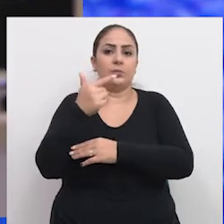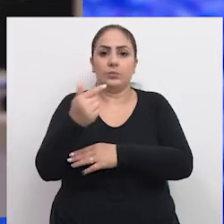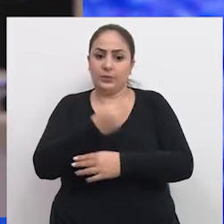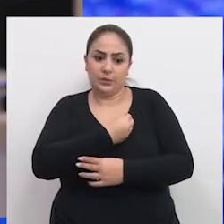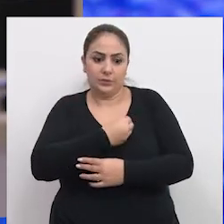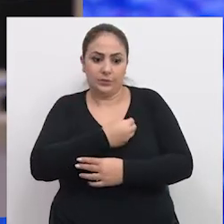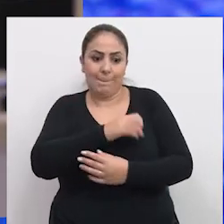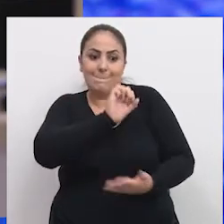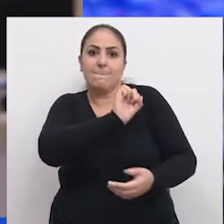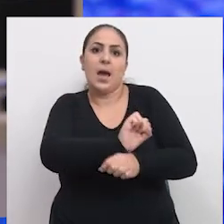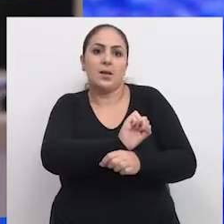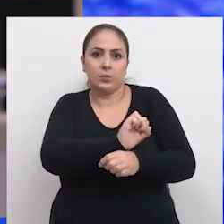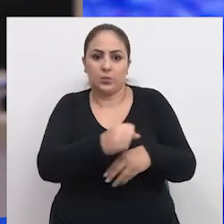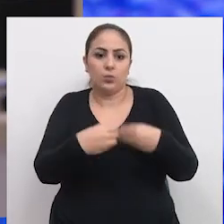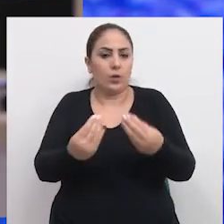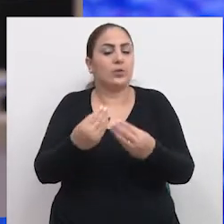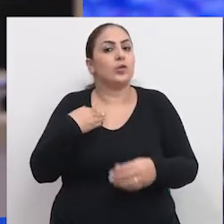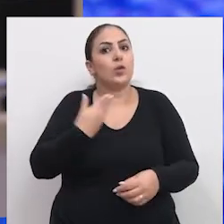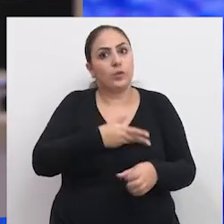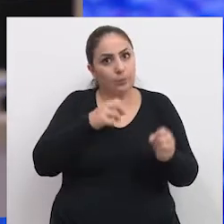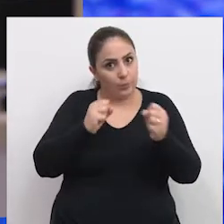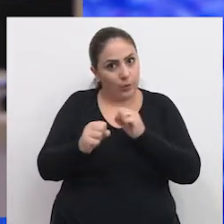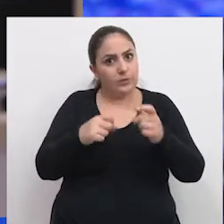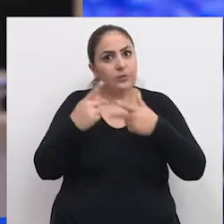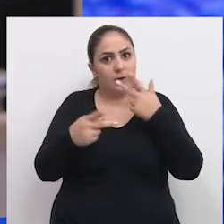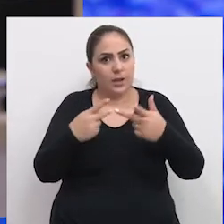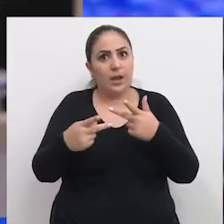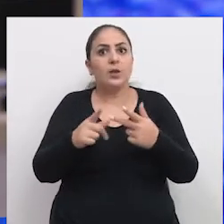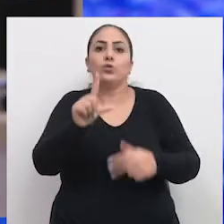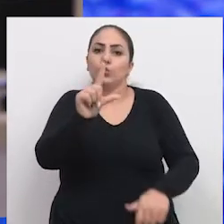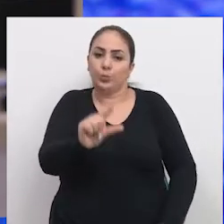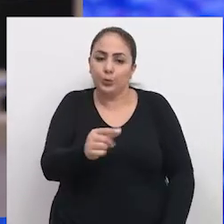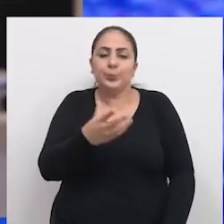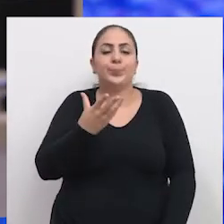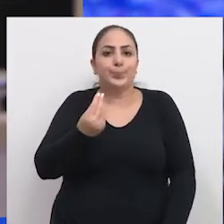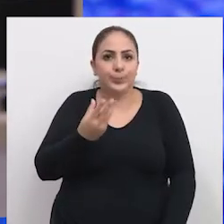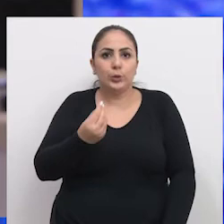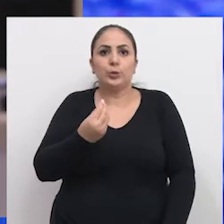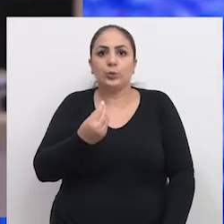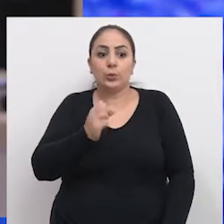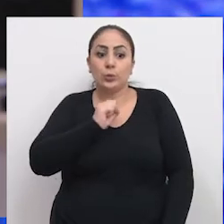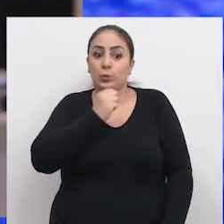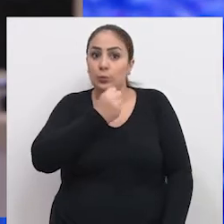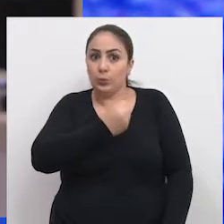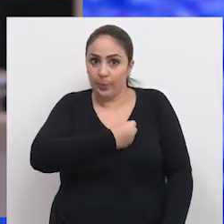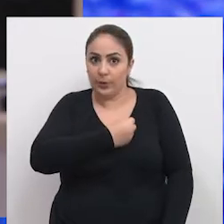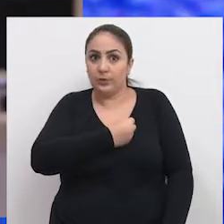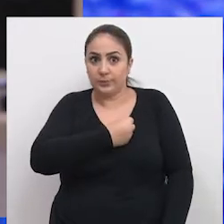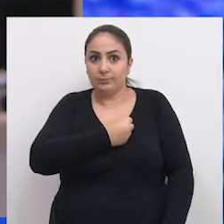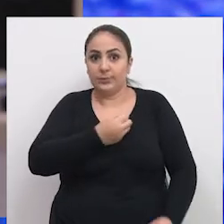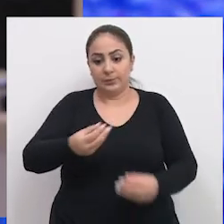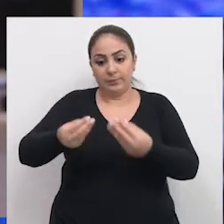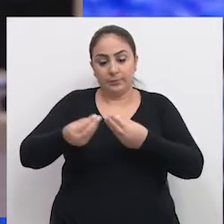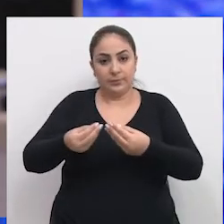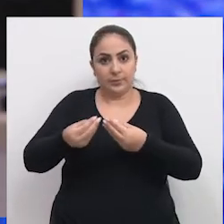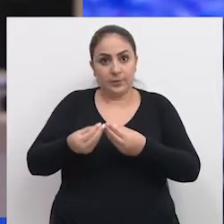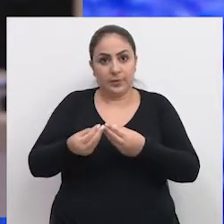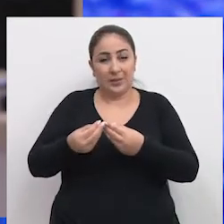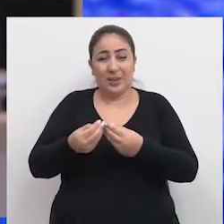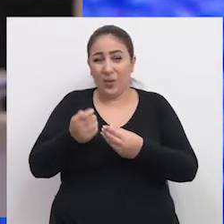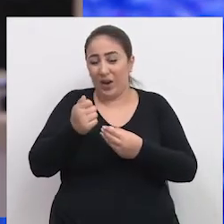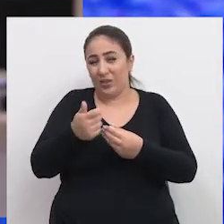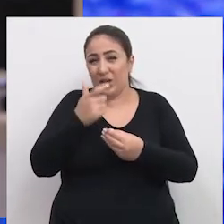não estão parando de doar. A gente pode dizer que, com certeza, reduziu muito o número de coletas.